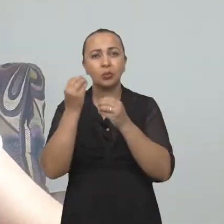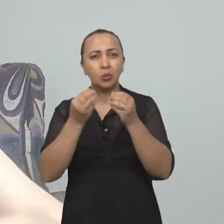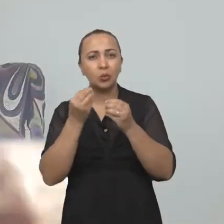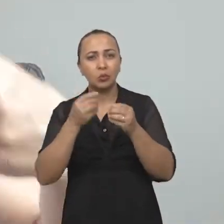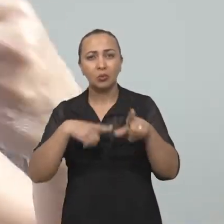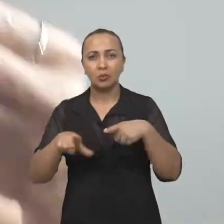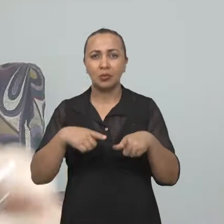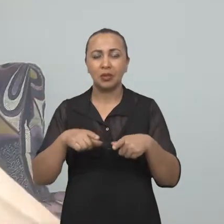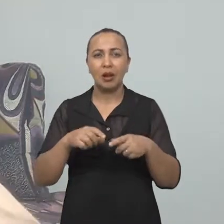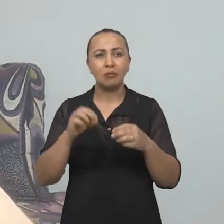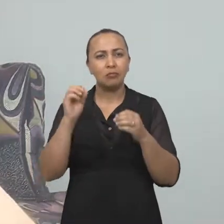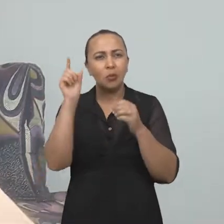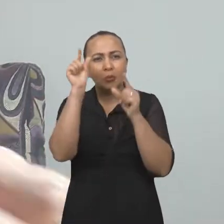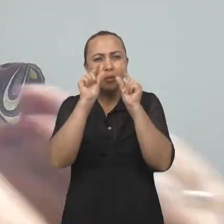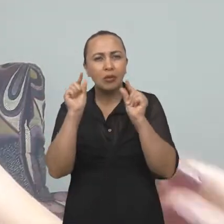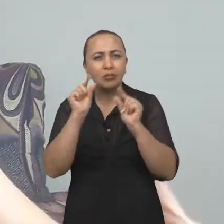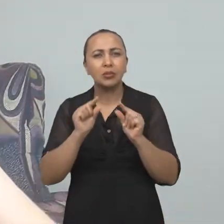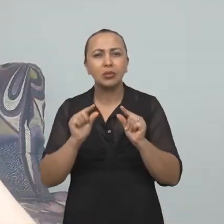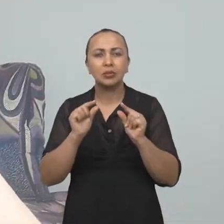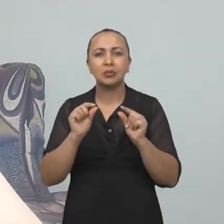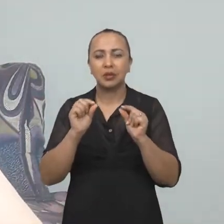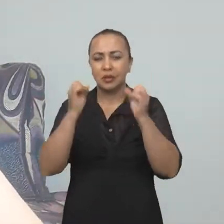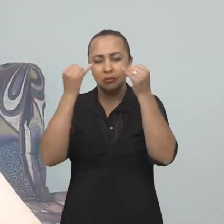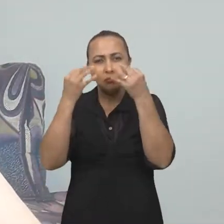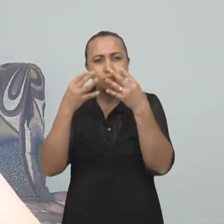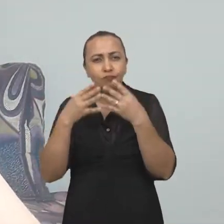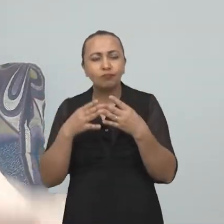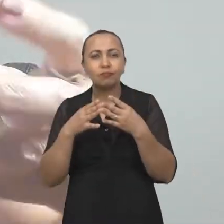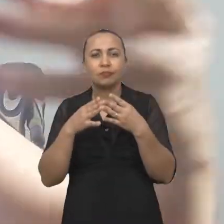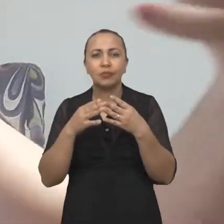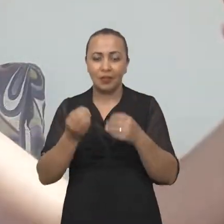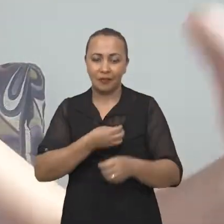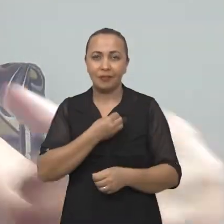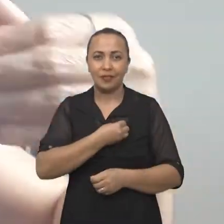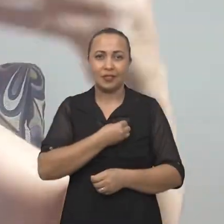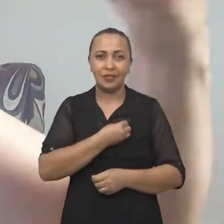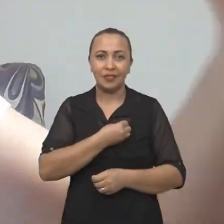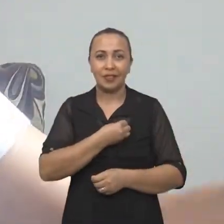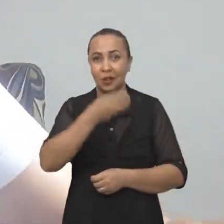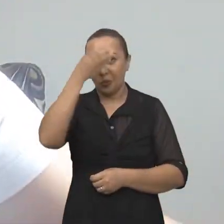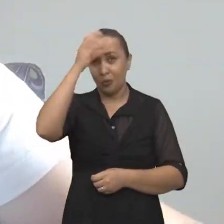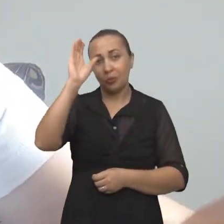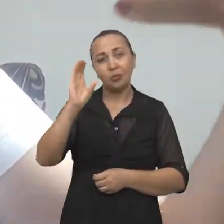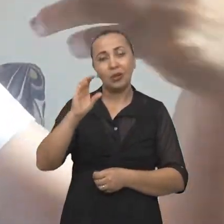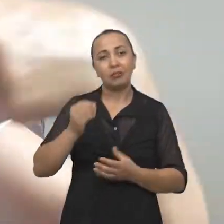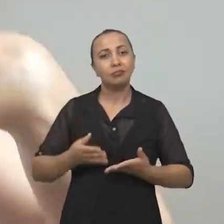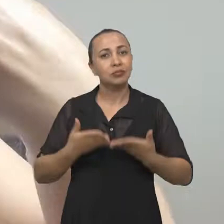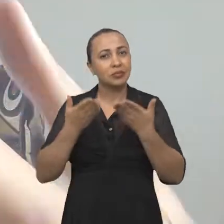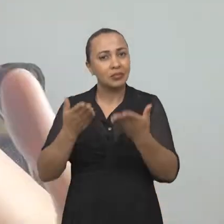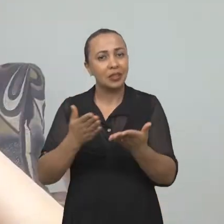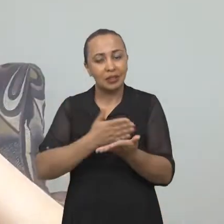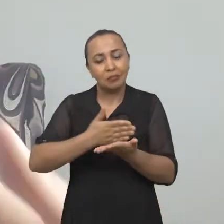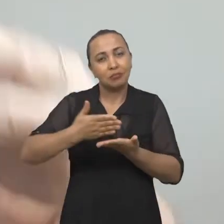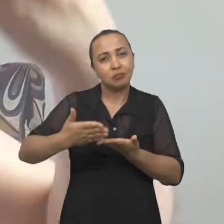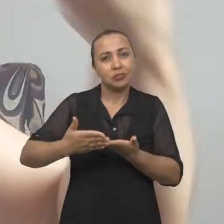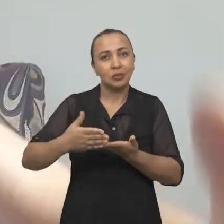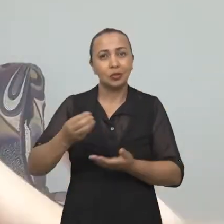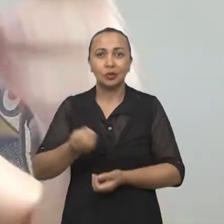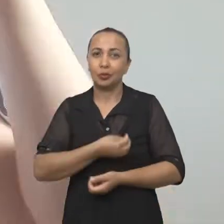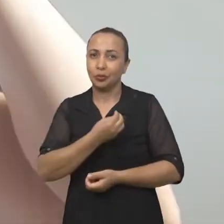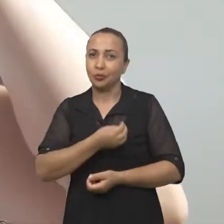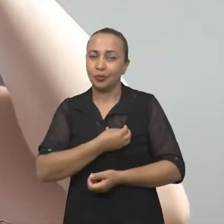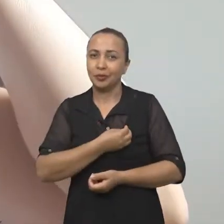os modos de agir, os mínimos detalhes da sua vida, digamos assim, da sua conduta cultural é dada a partir